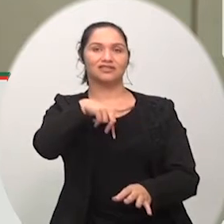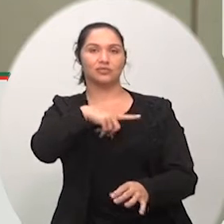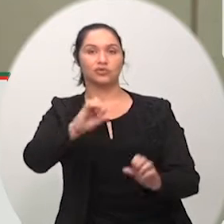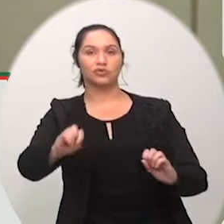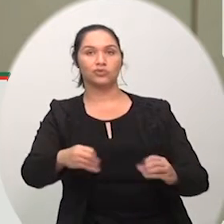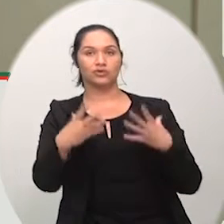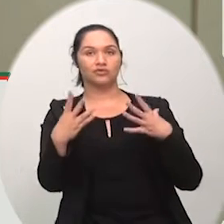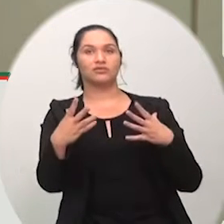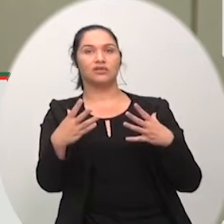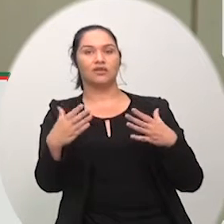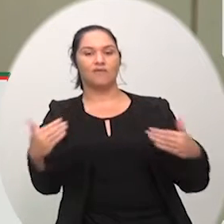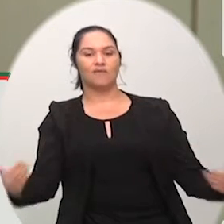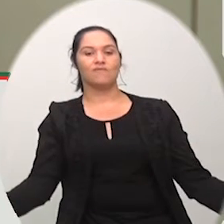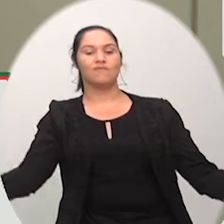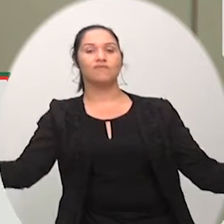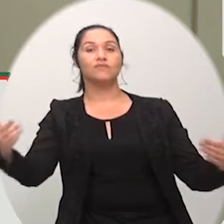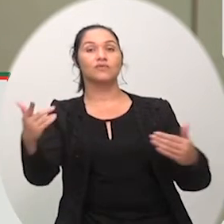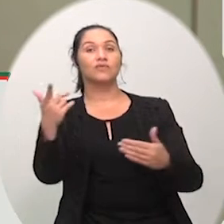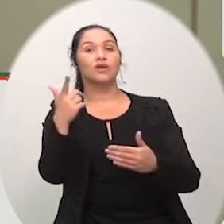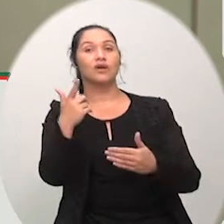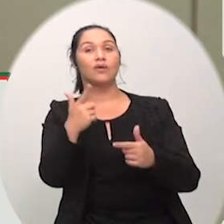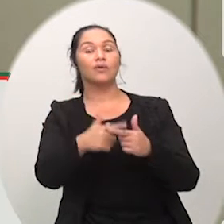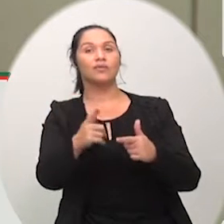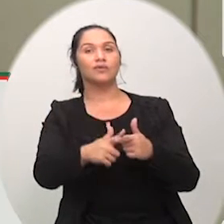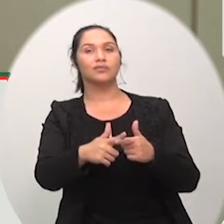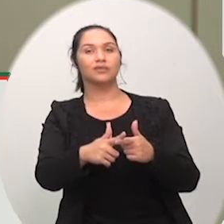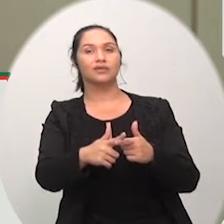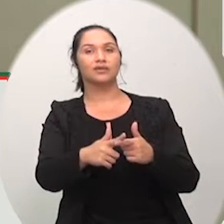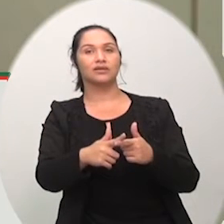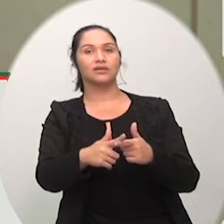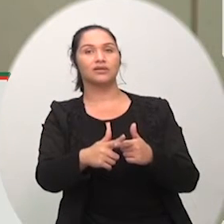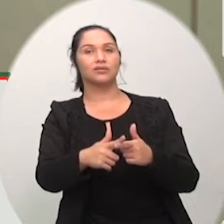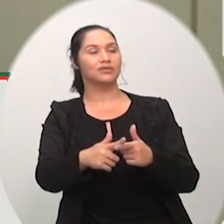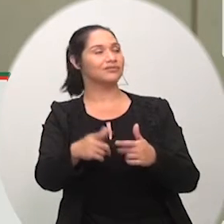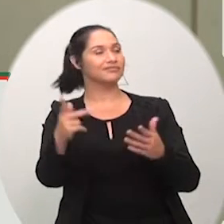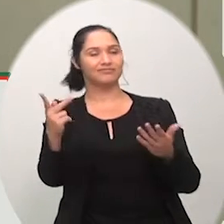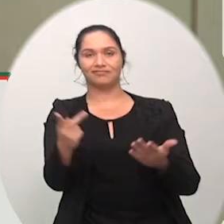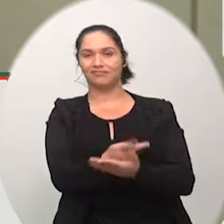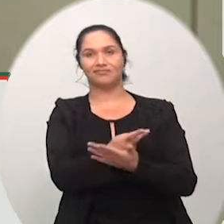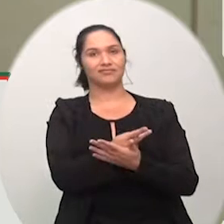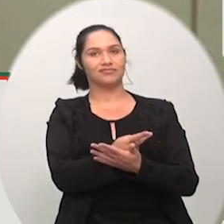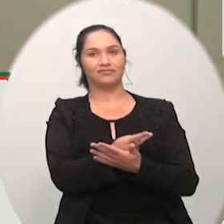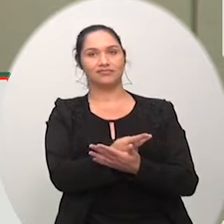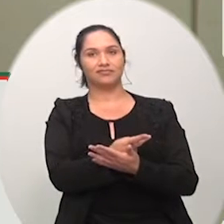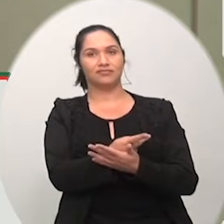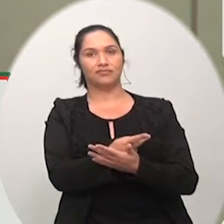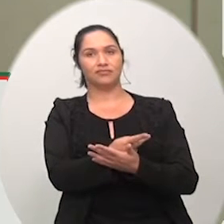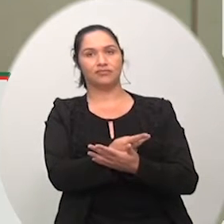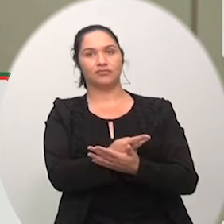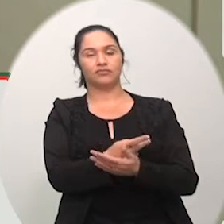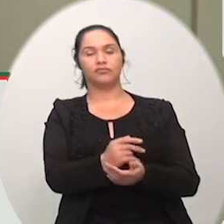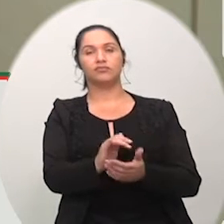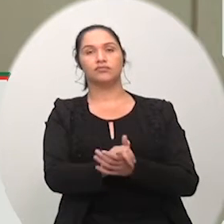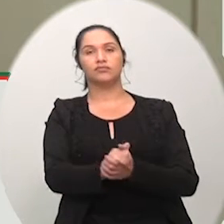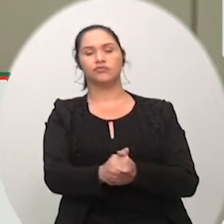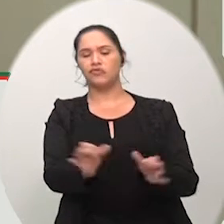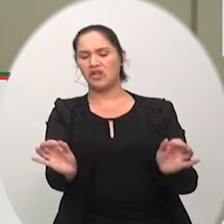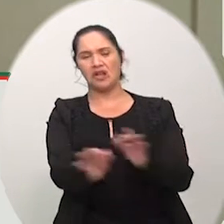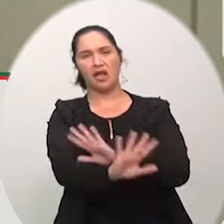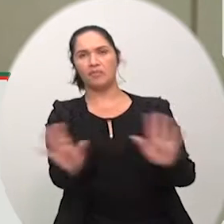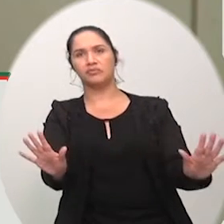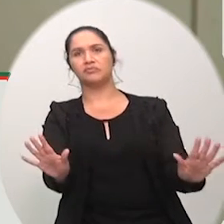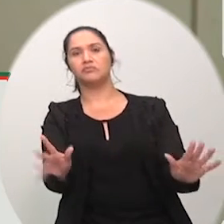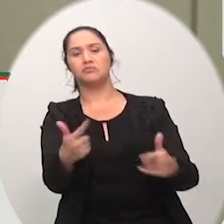abarrar não apenas esse caso agora dos pedágios mas vamos sepultar isso definitivamente